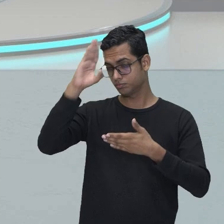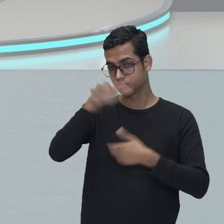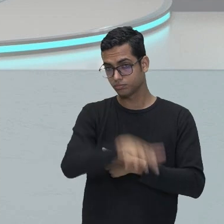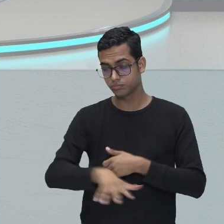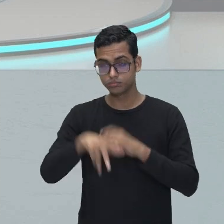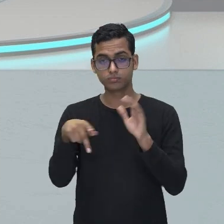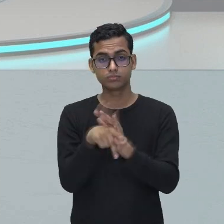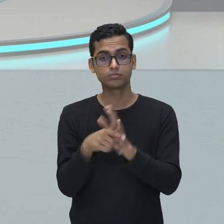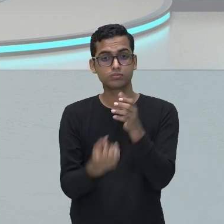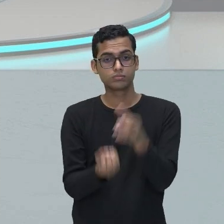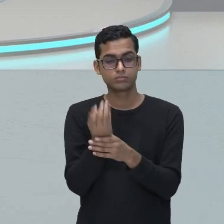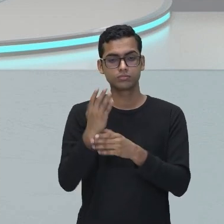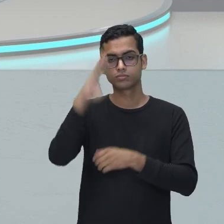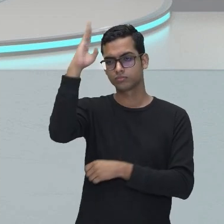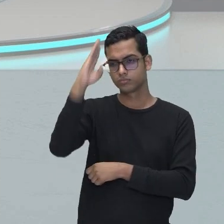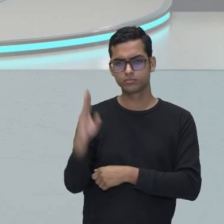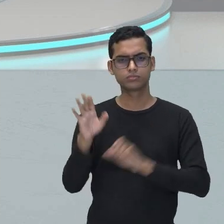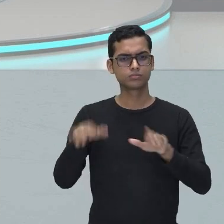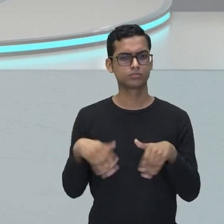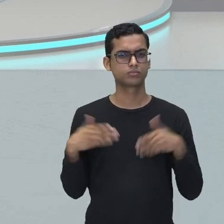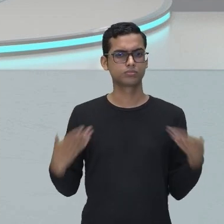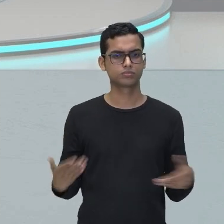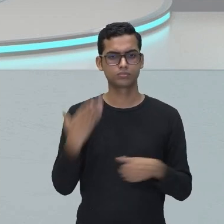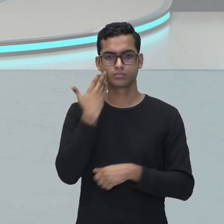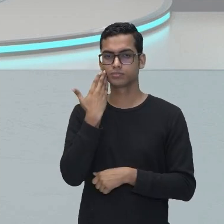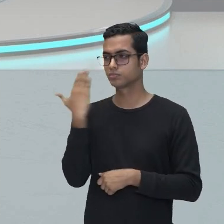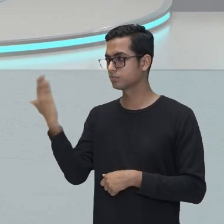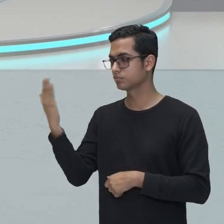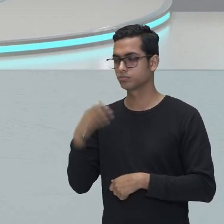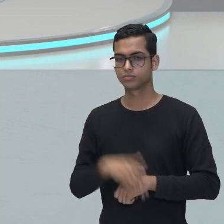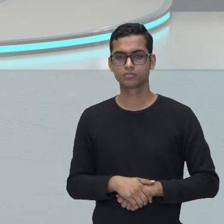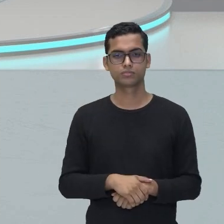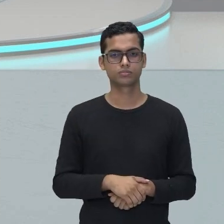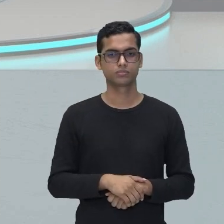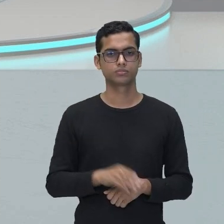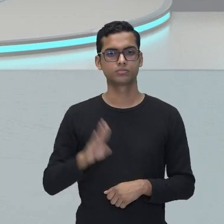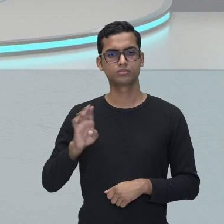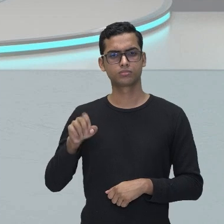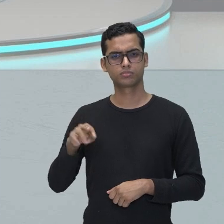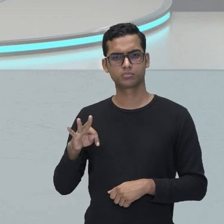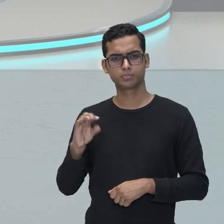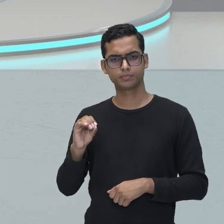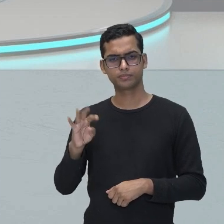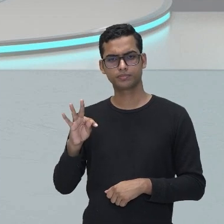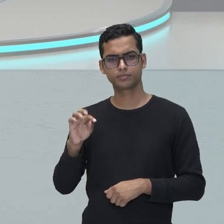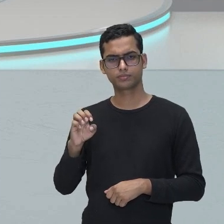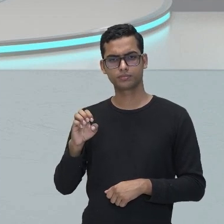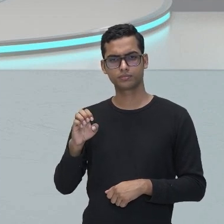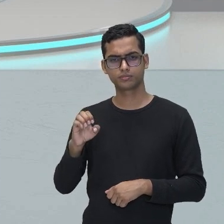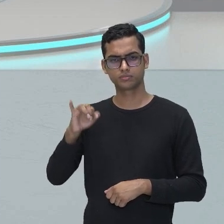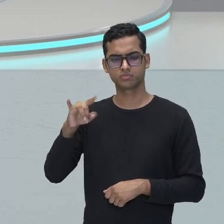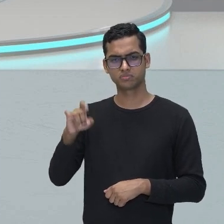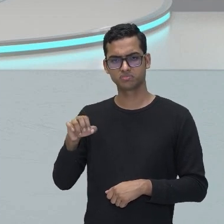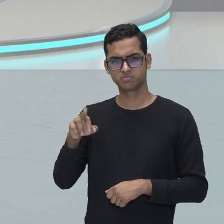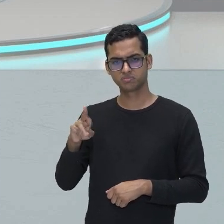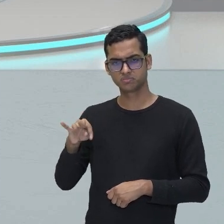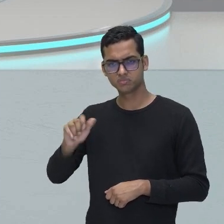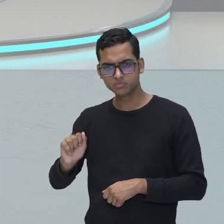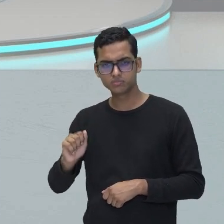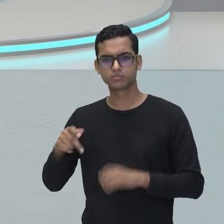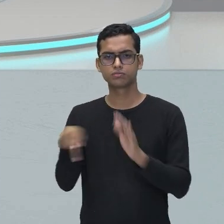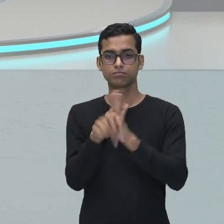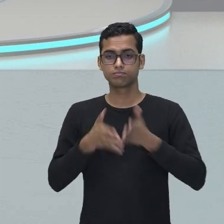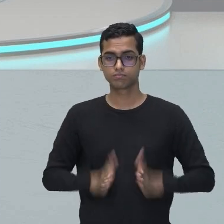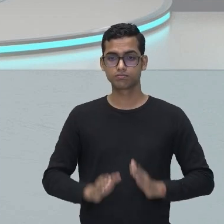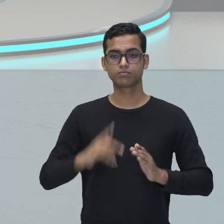escritas no Brasil são... Temos aí, Bento Teixeira, nascido no Porto, em